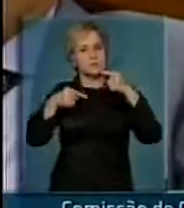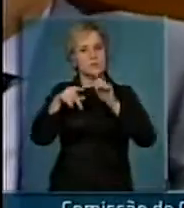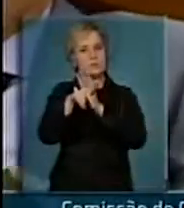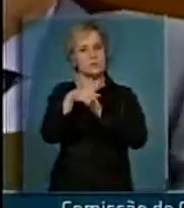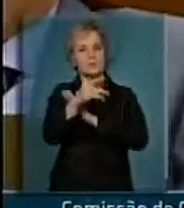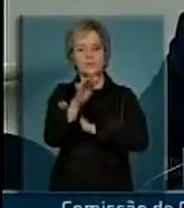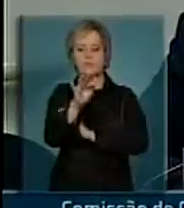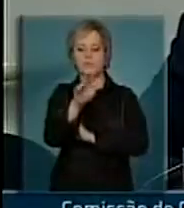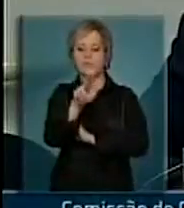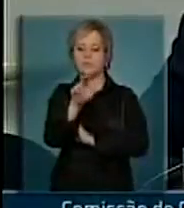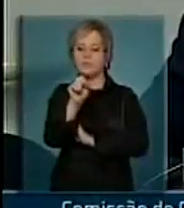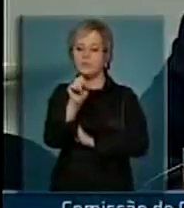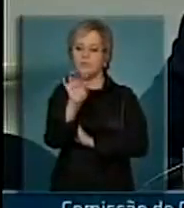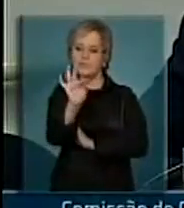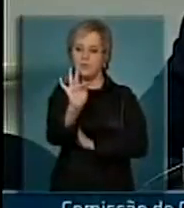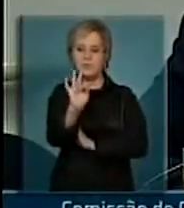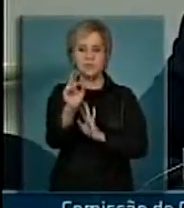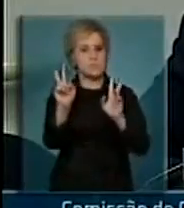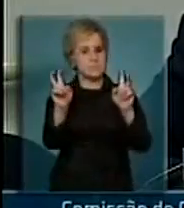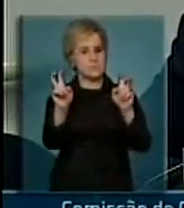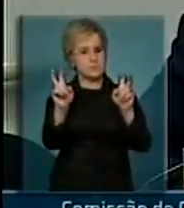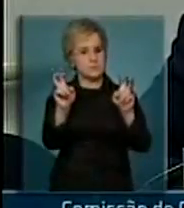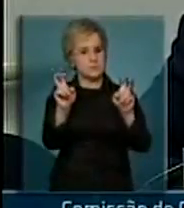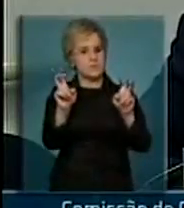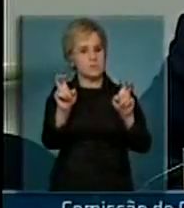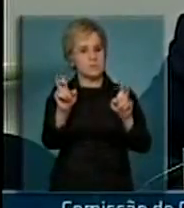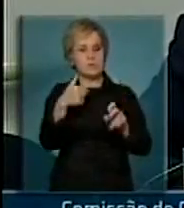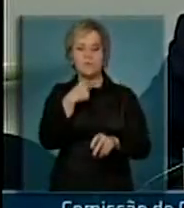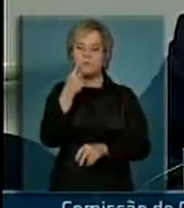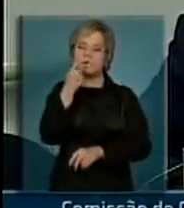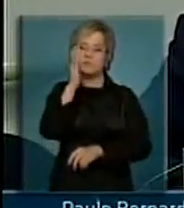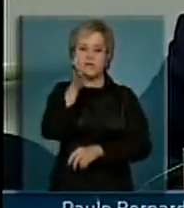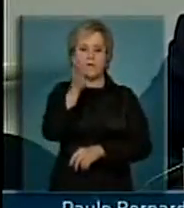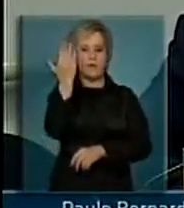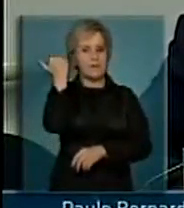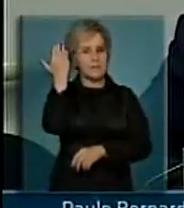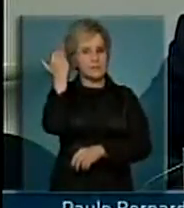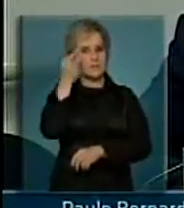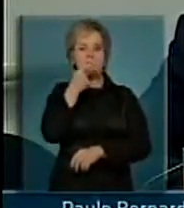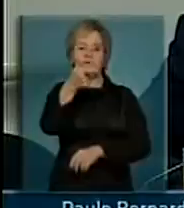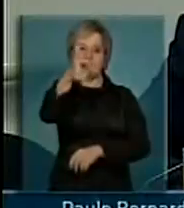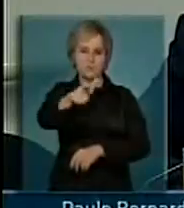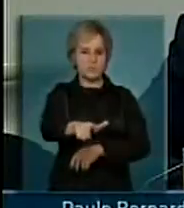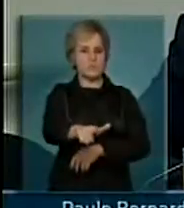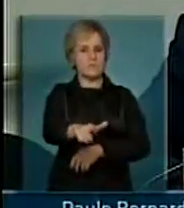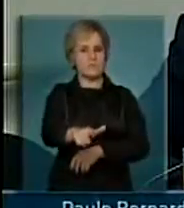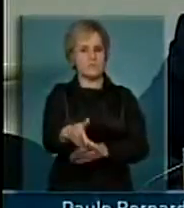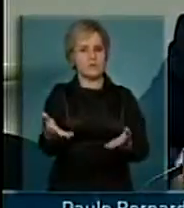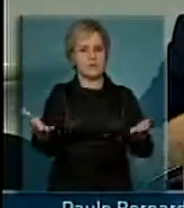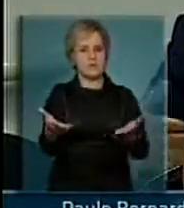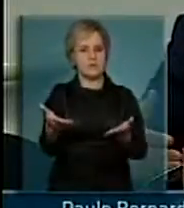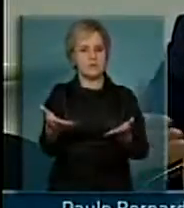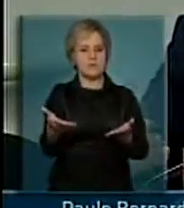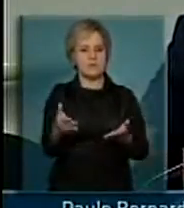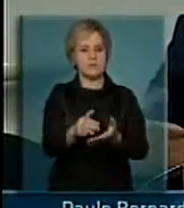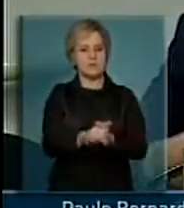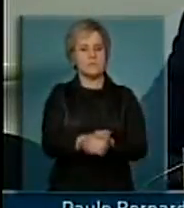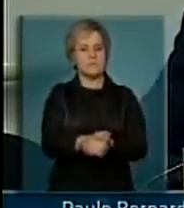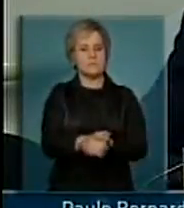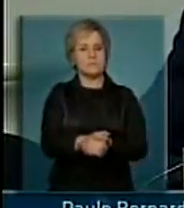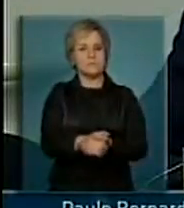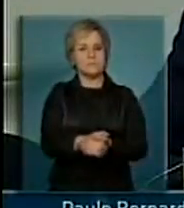e evidente que eu não posso retirar o que eu disse para os senhores naquela ocasião. Eu quero apenas